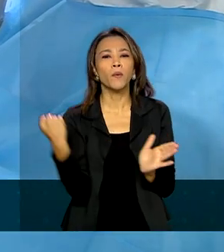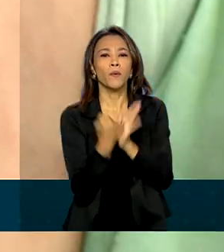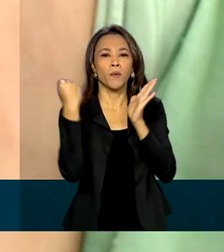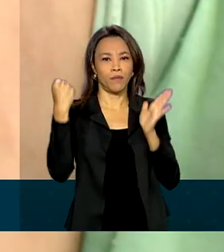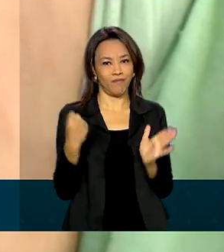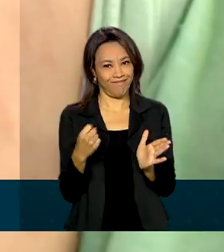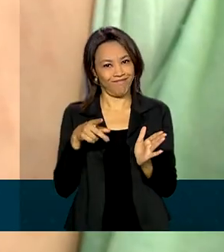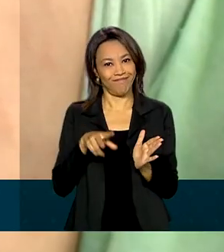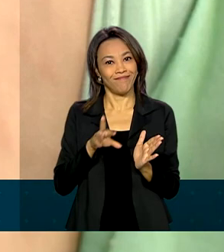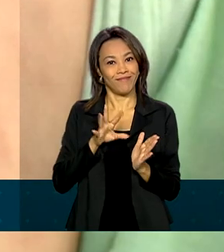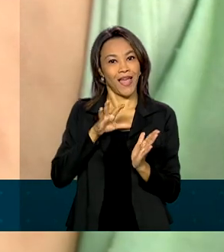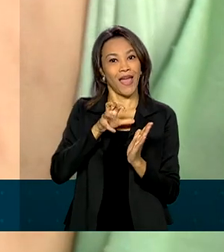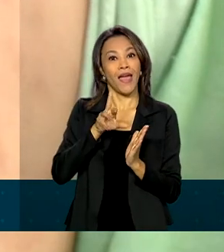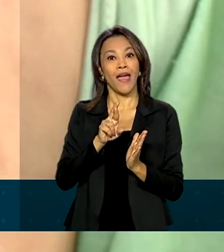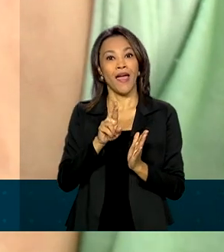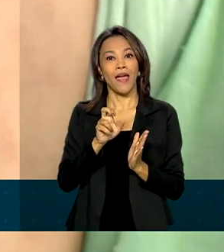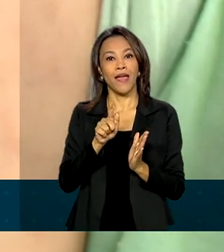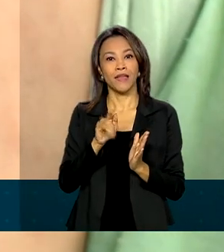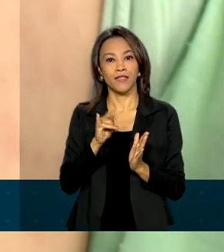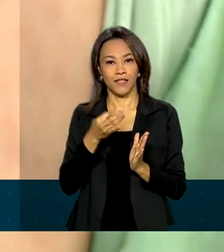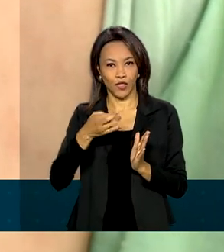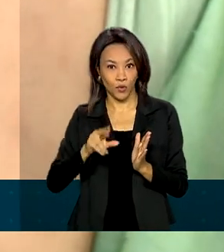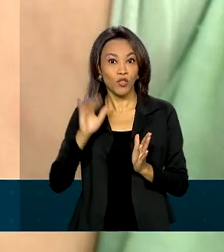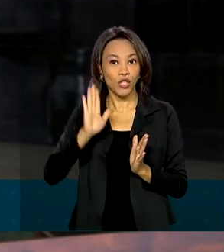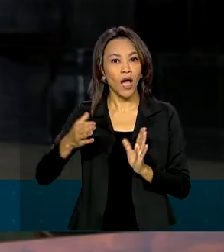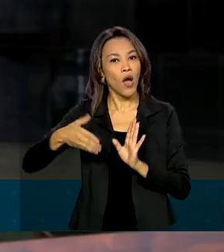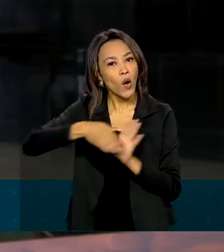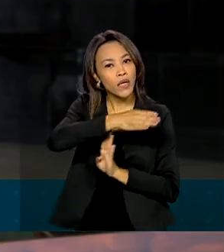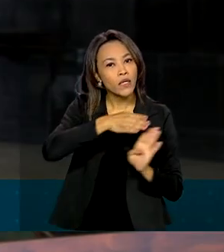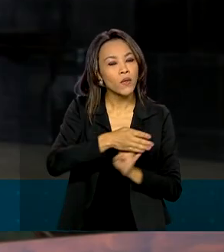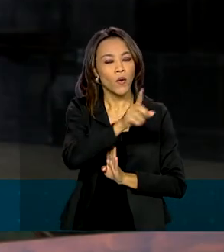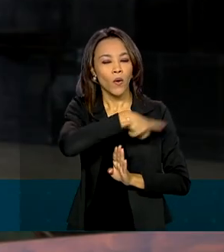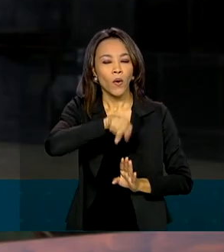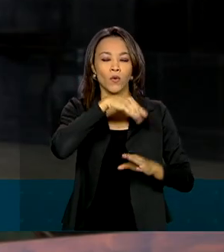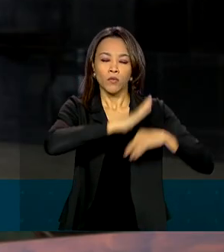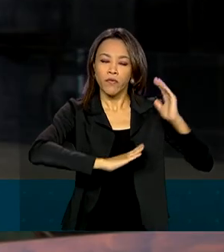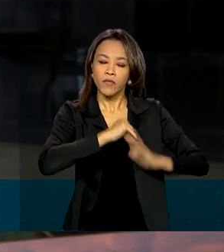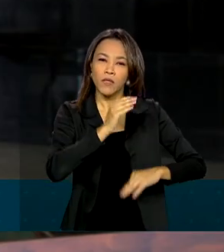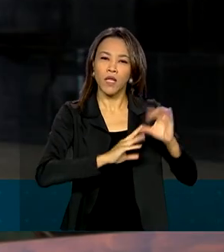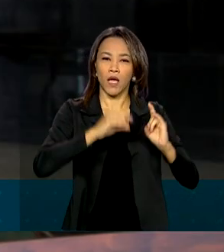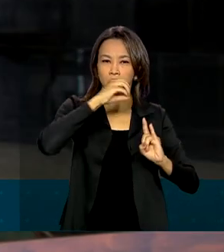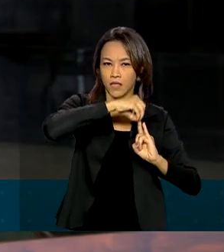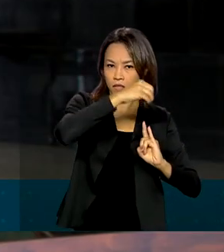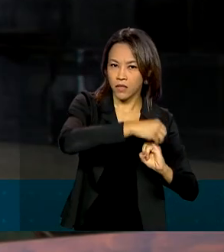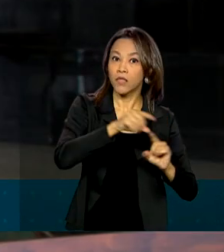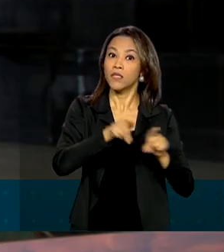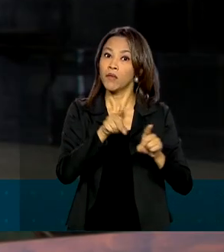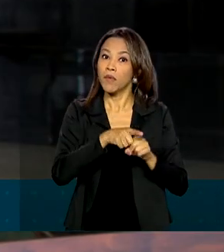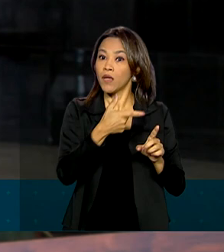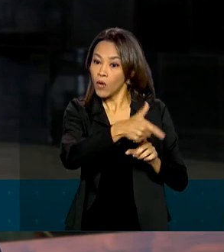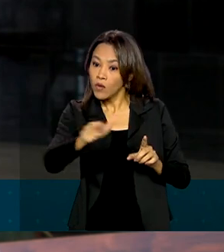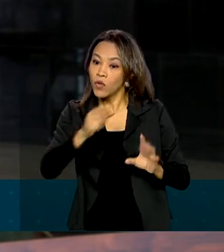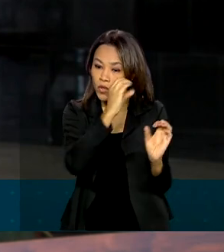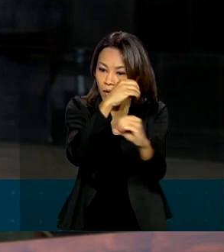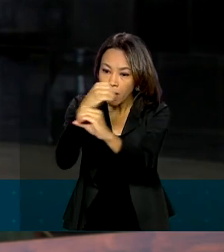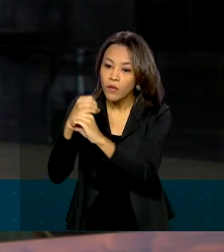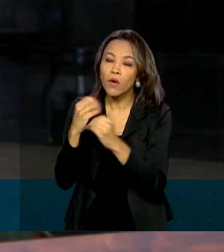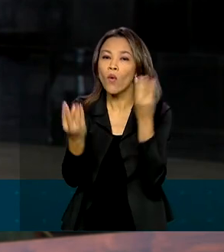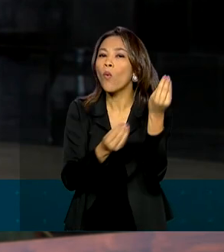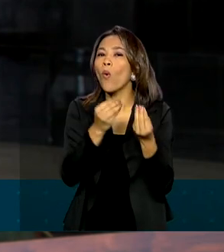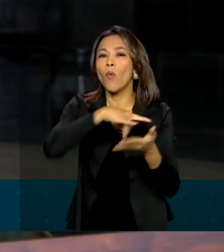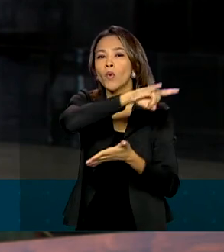vacina. E já orientou os técnicos da Fiocruz e também do laboratório quanto aos documentos que devem ser apresentados. Quanto aos